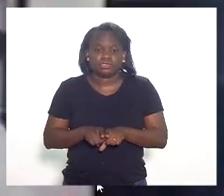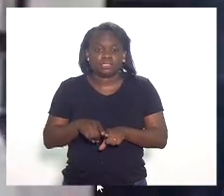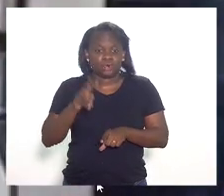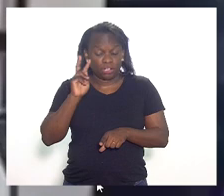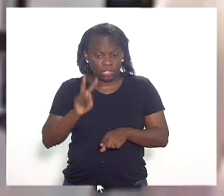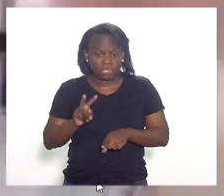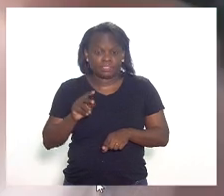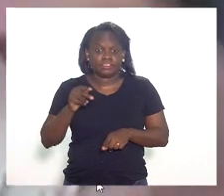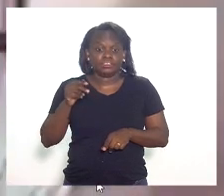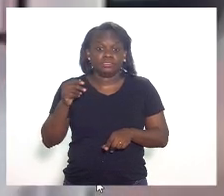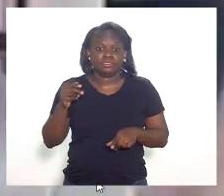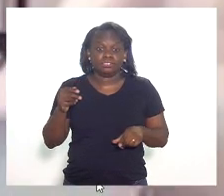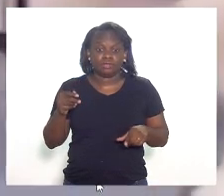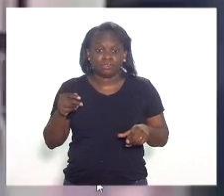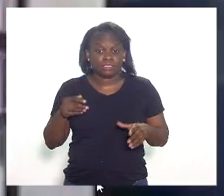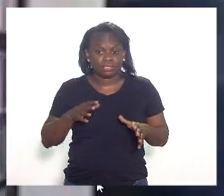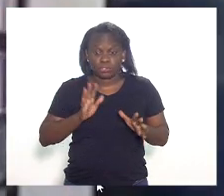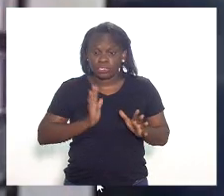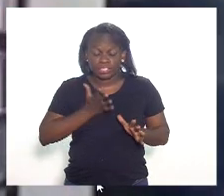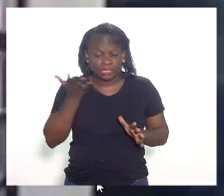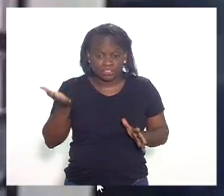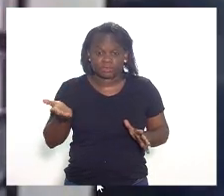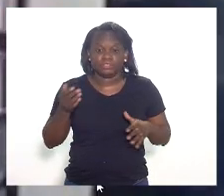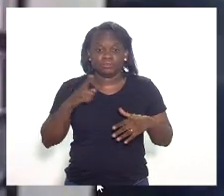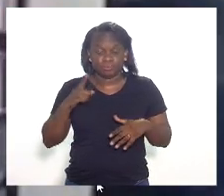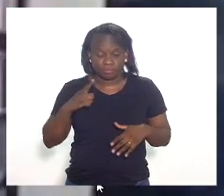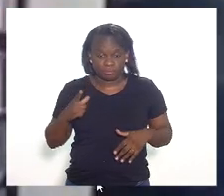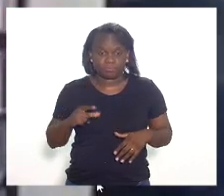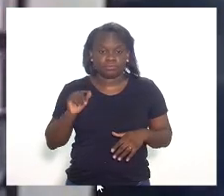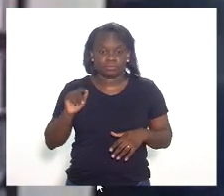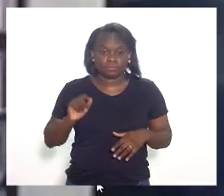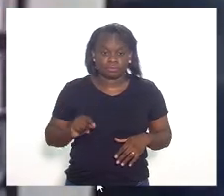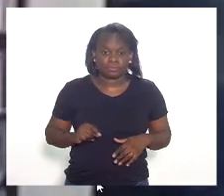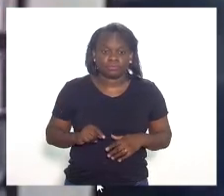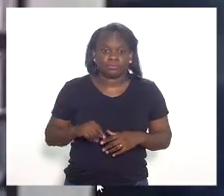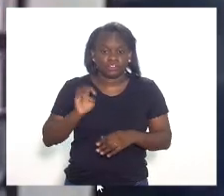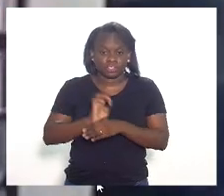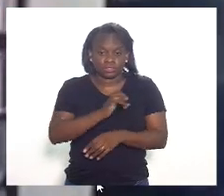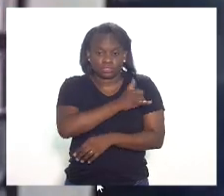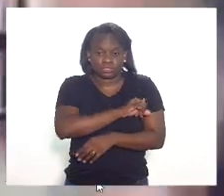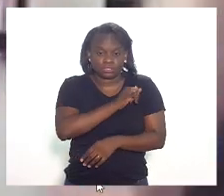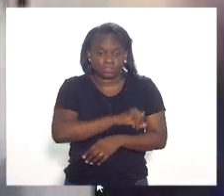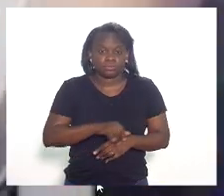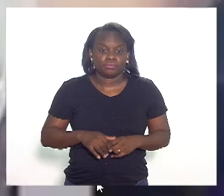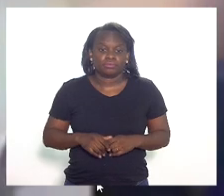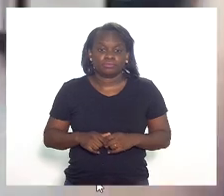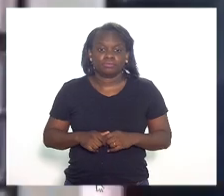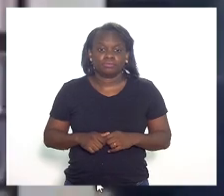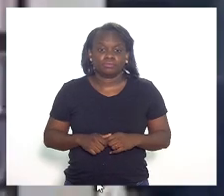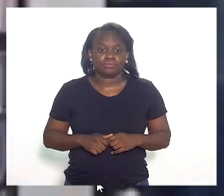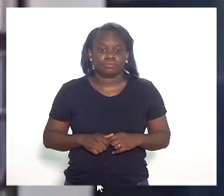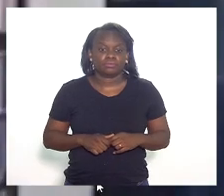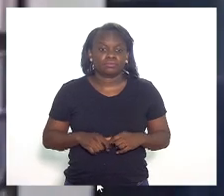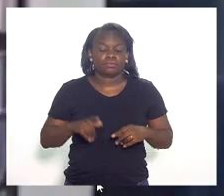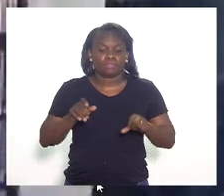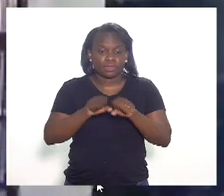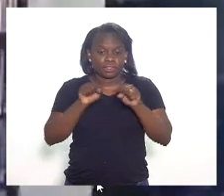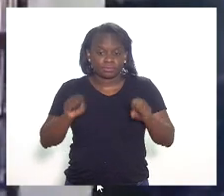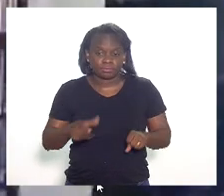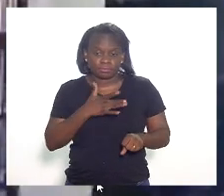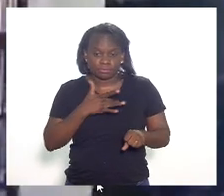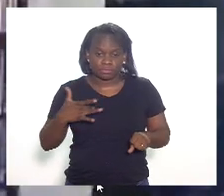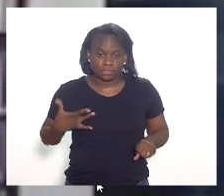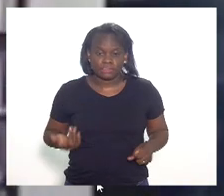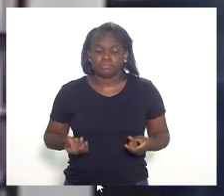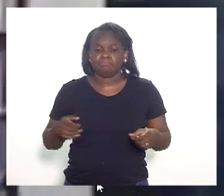olha, veja lá, olha o absurdo que se vive no estado do Rio de Janeiro. É o sistema de saúde